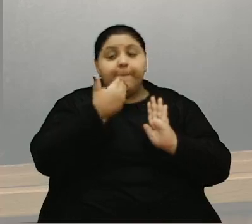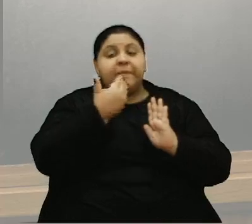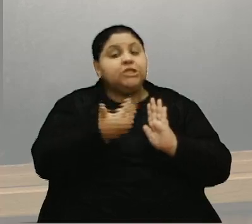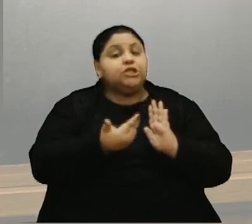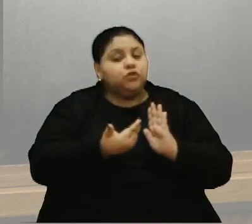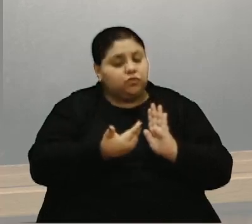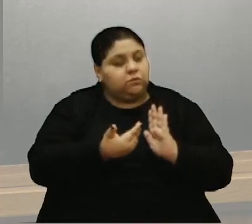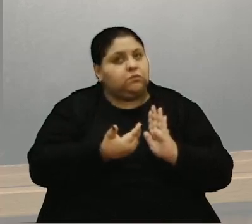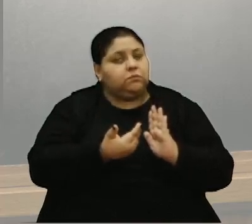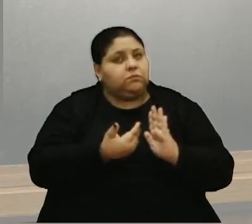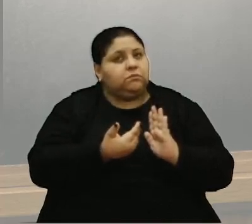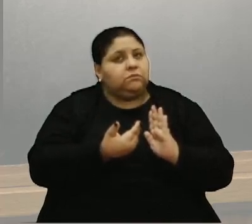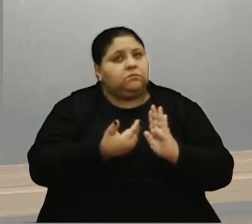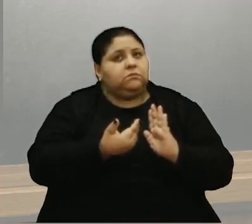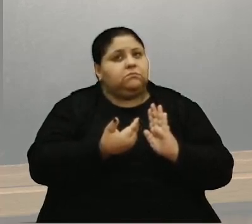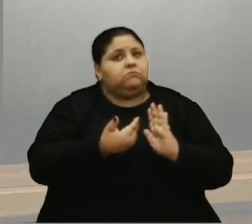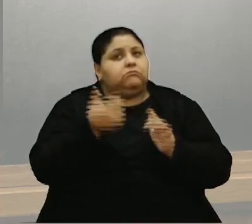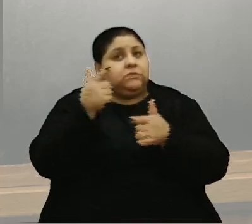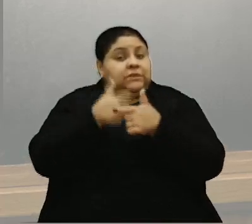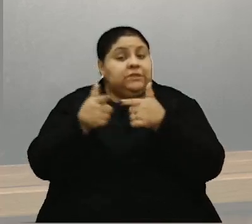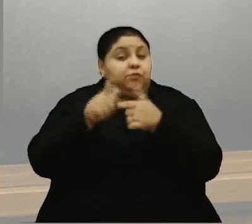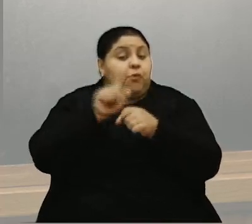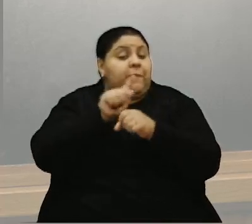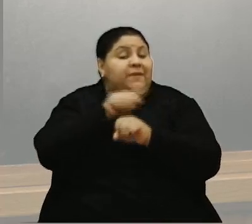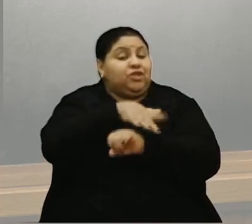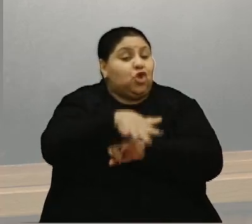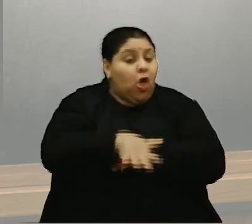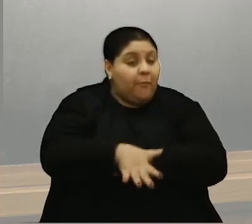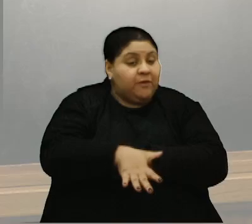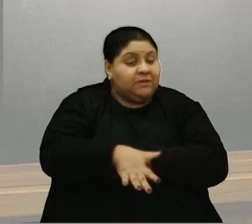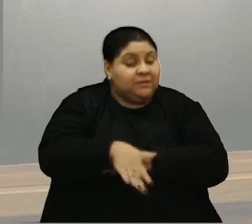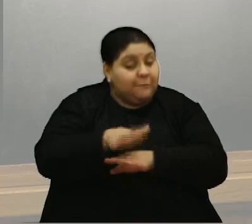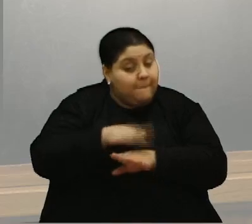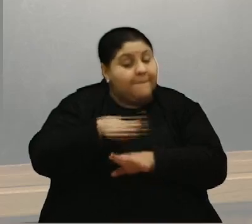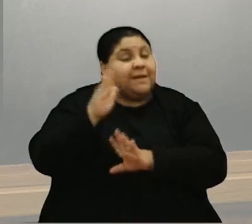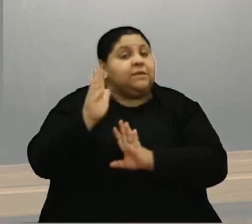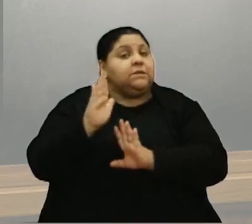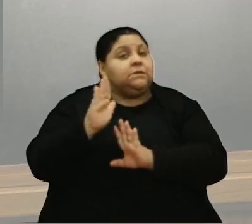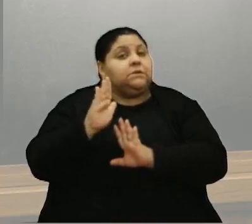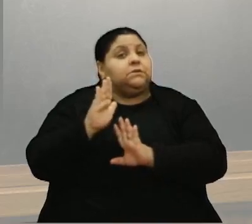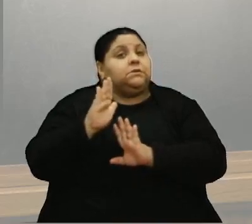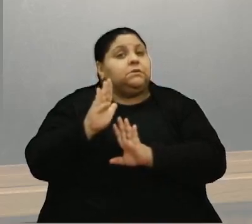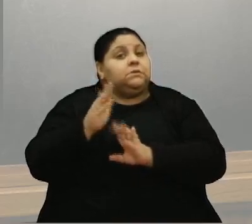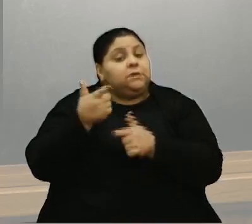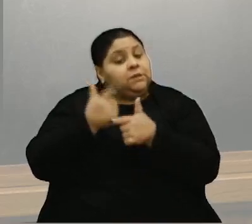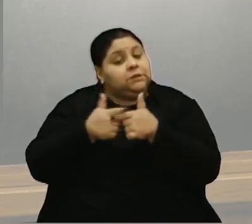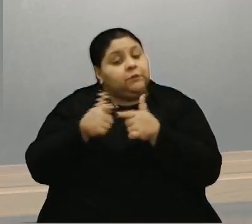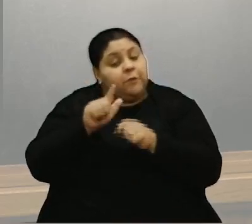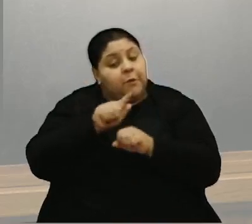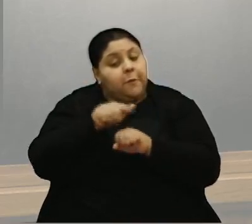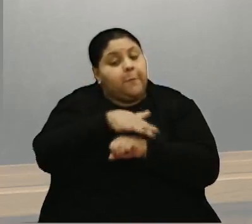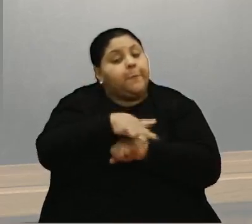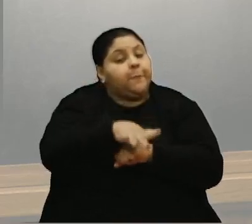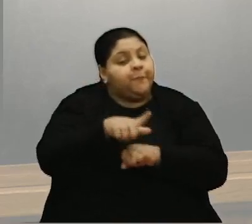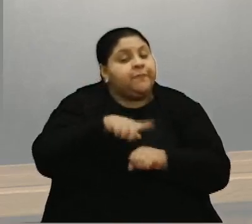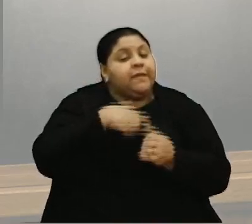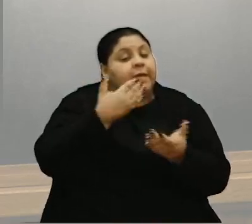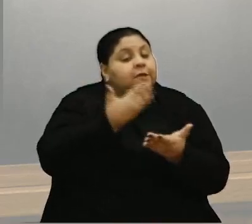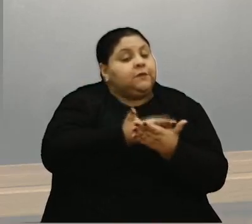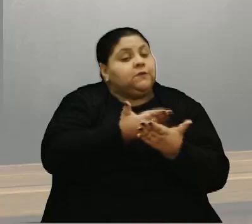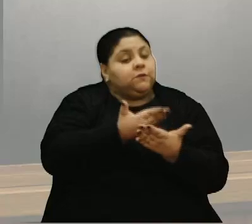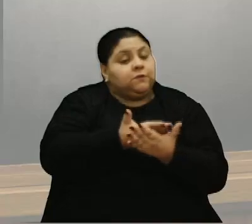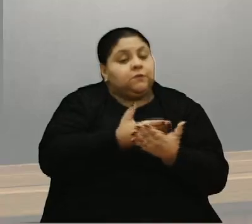dessa situação de Galópolis. E mais, essa situação de Galópolis tem estudos